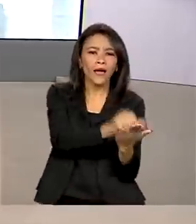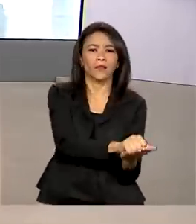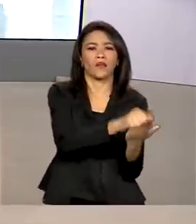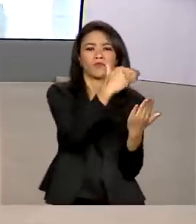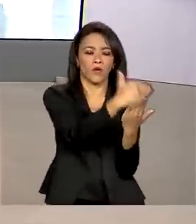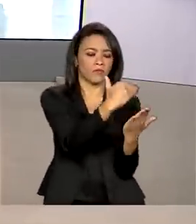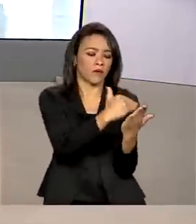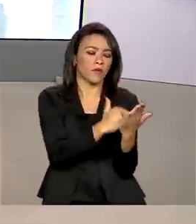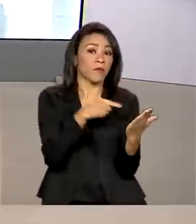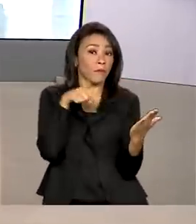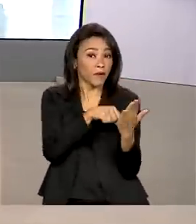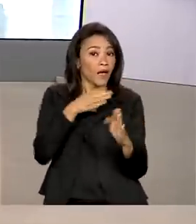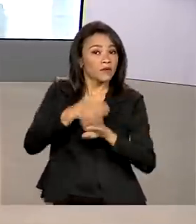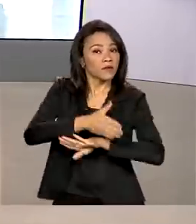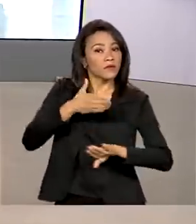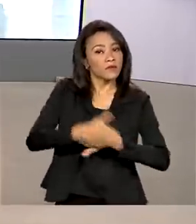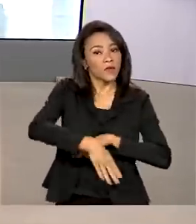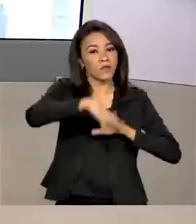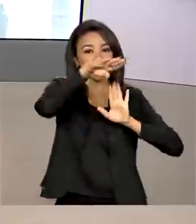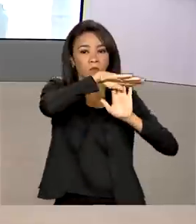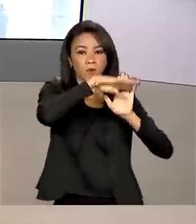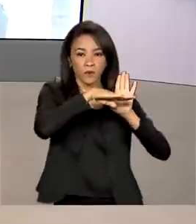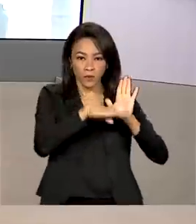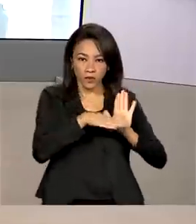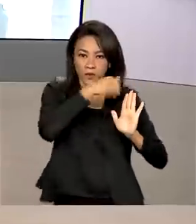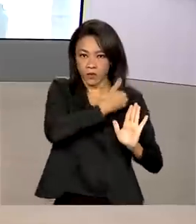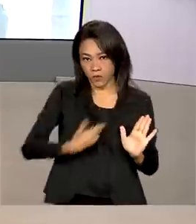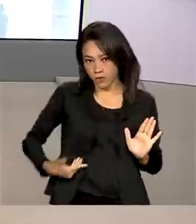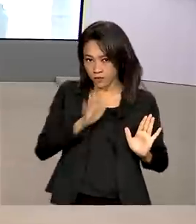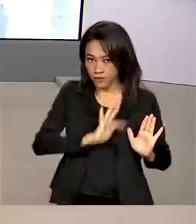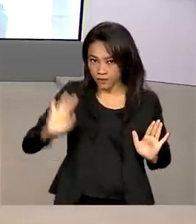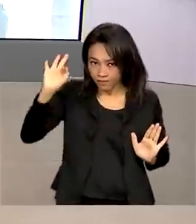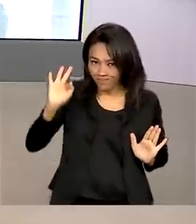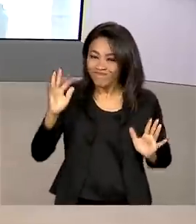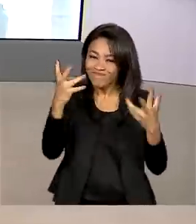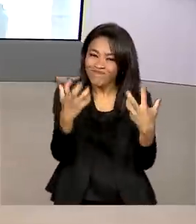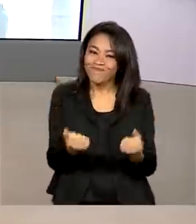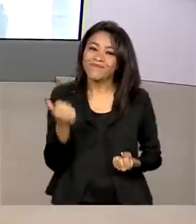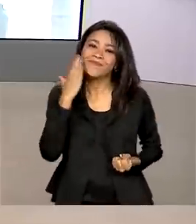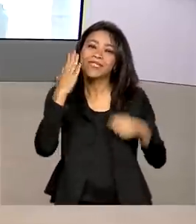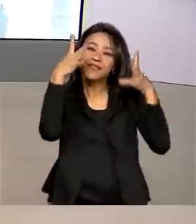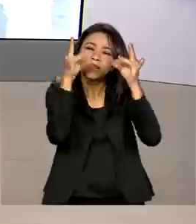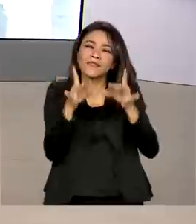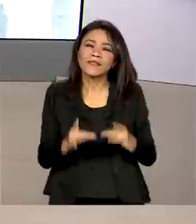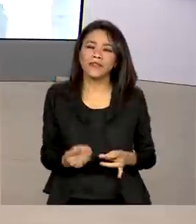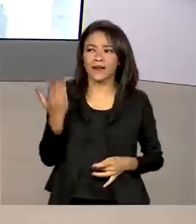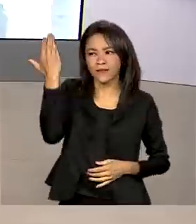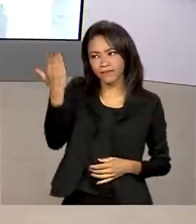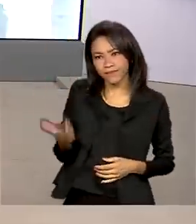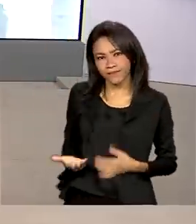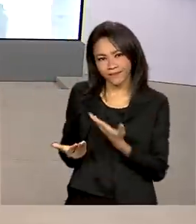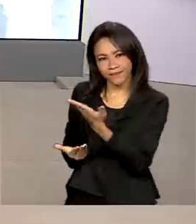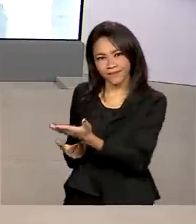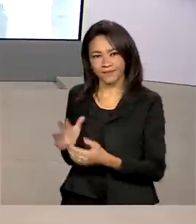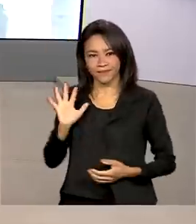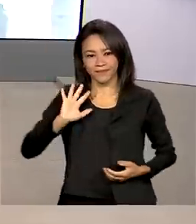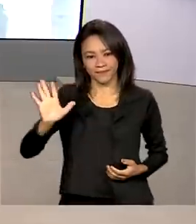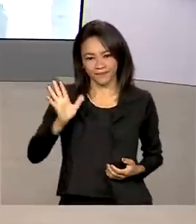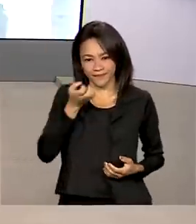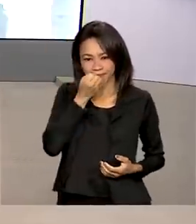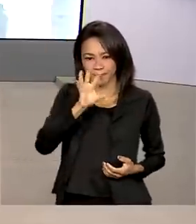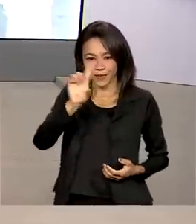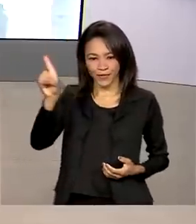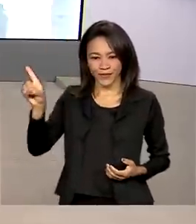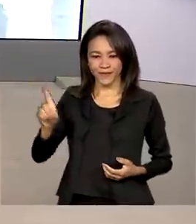aptidão ao Pronaf e que dará acesso a programas do governo federal. Vamos saber os detalhes, então, ao vivo com Glauco de Queiroz. Oi, Glauco. Bom dia.